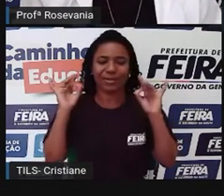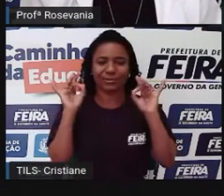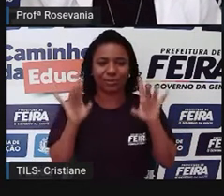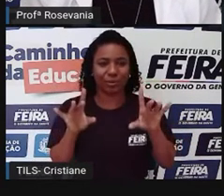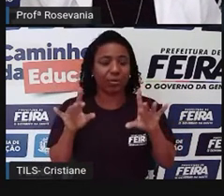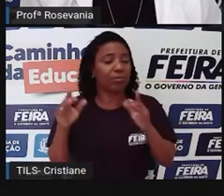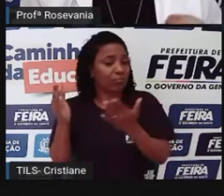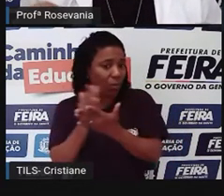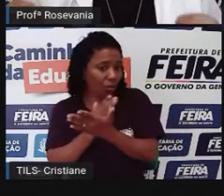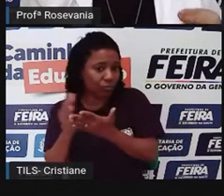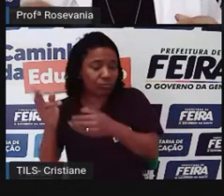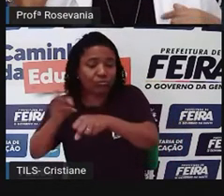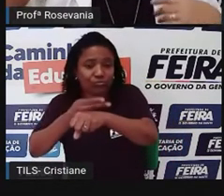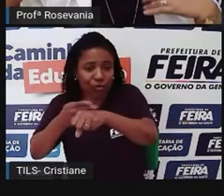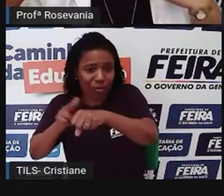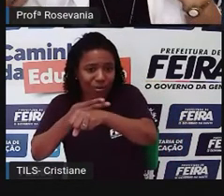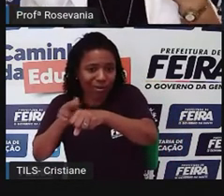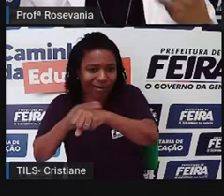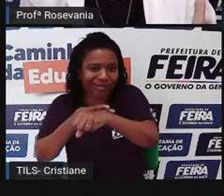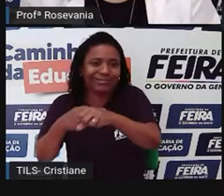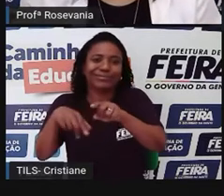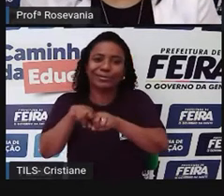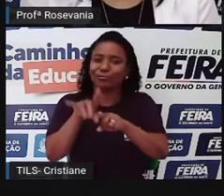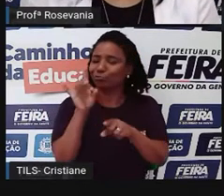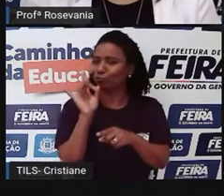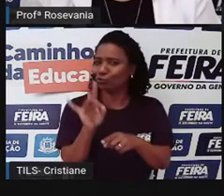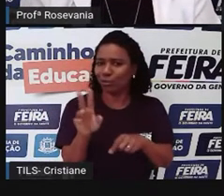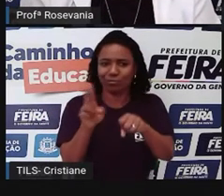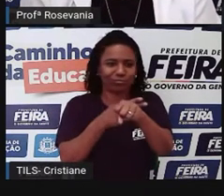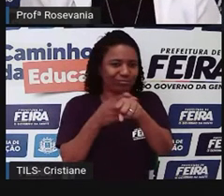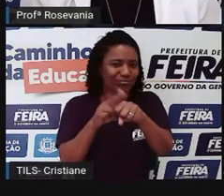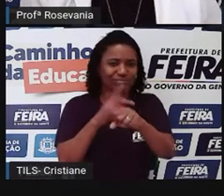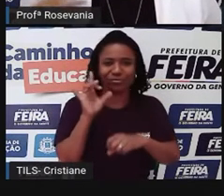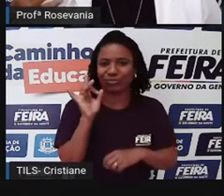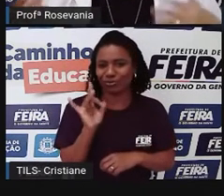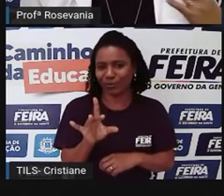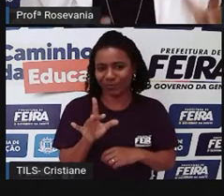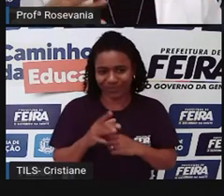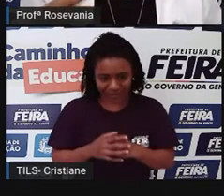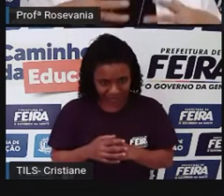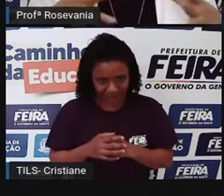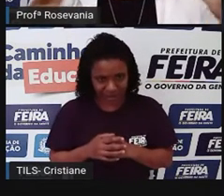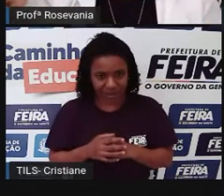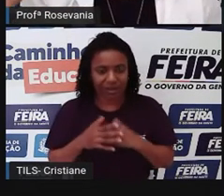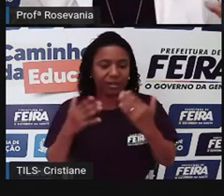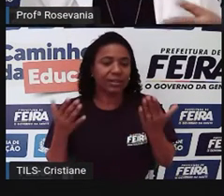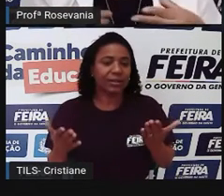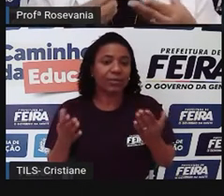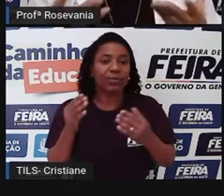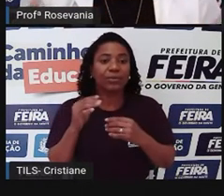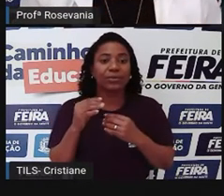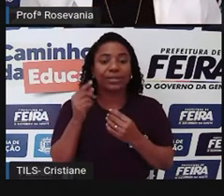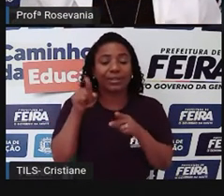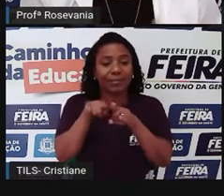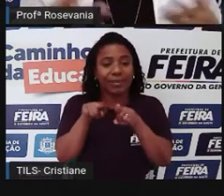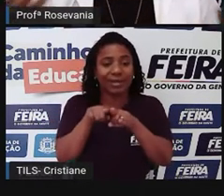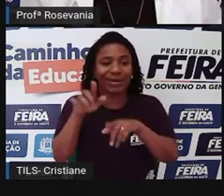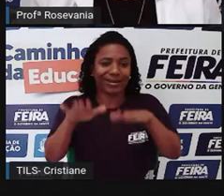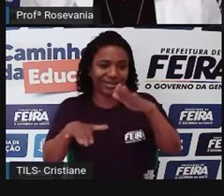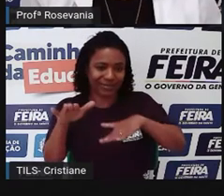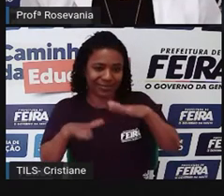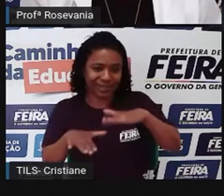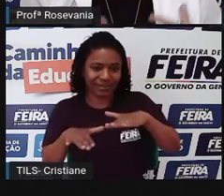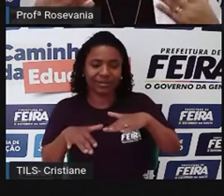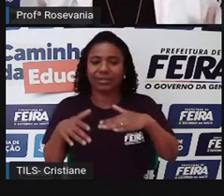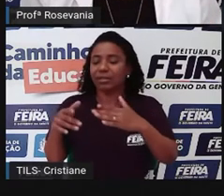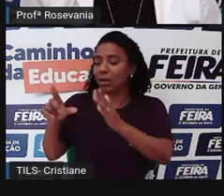comércio especializado, aquele também que faz sobre medida o produto, né, que você precisa ali, aí faz sobre medida, sobre